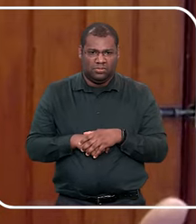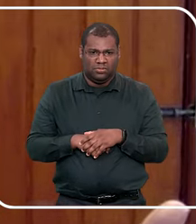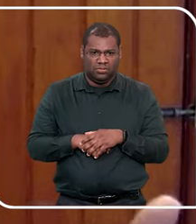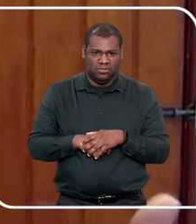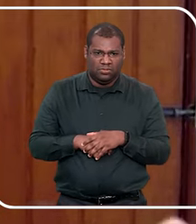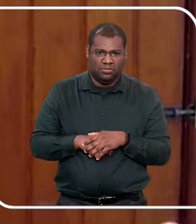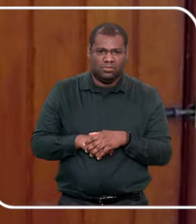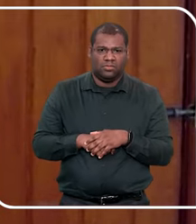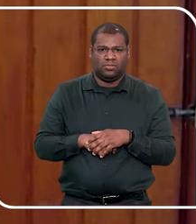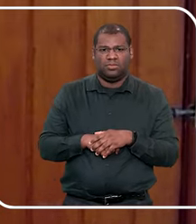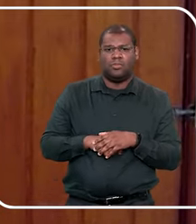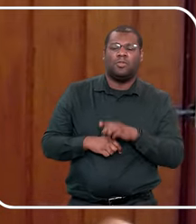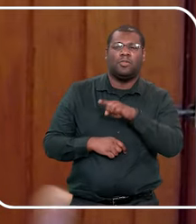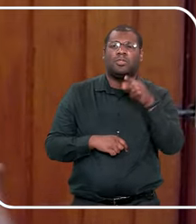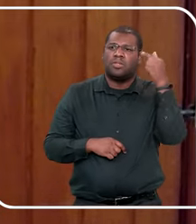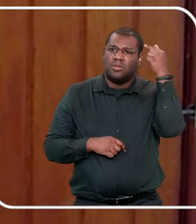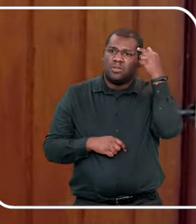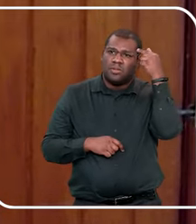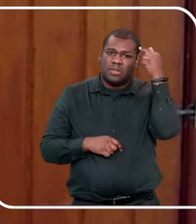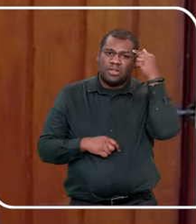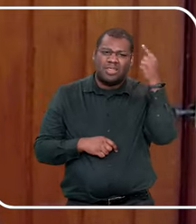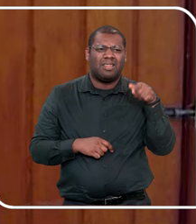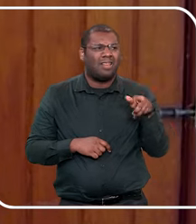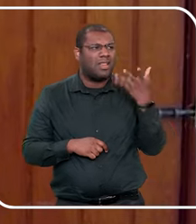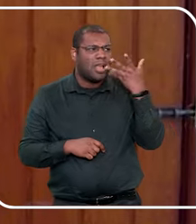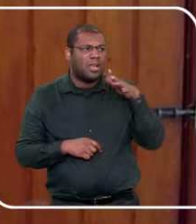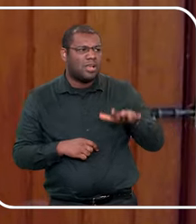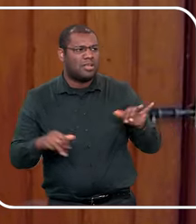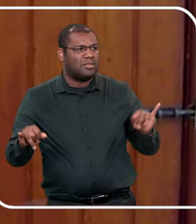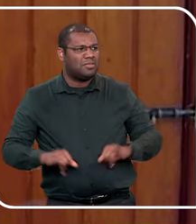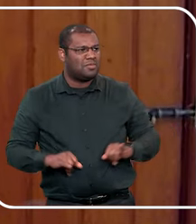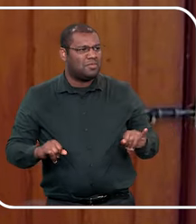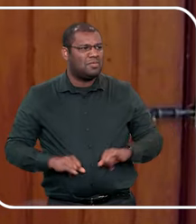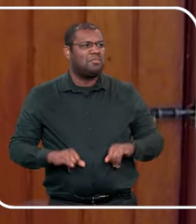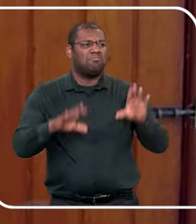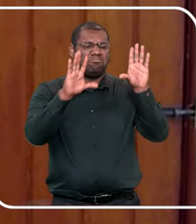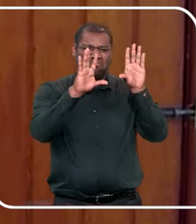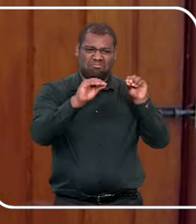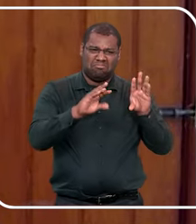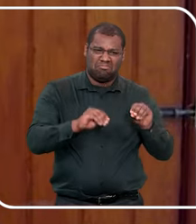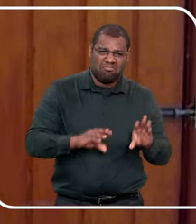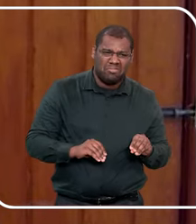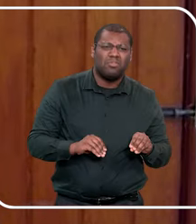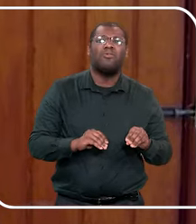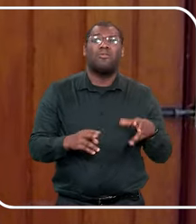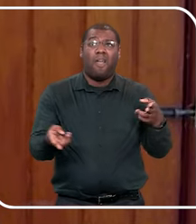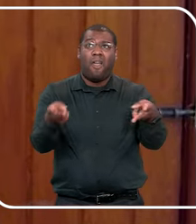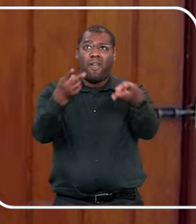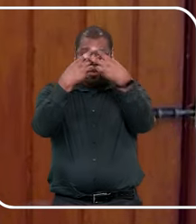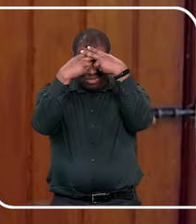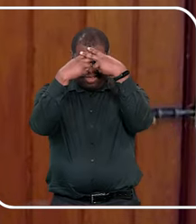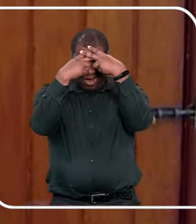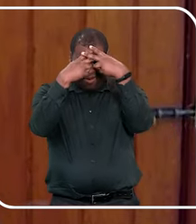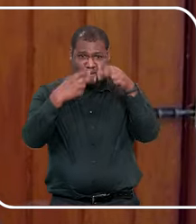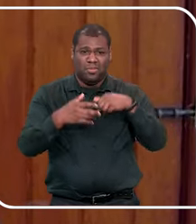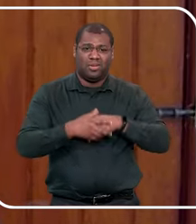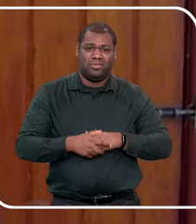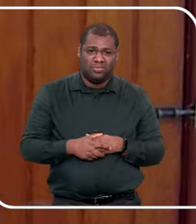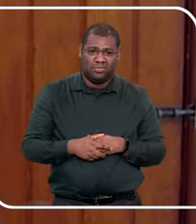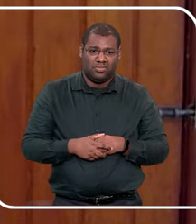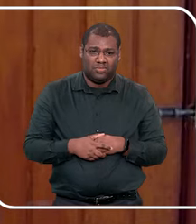falar, né gente, a dor que isso causa, toda vez que ela imagina a sensação dela no abuso, é um peso muito grande, né,